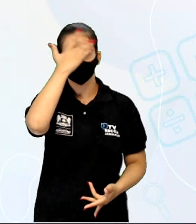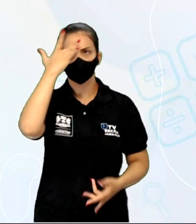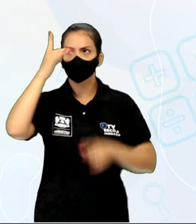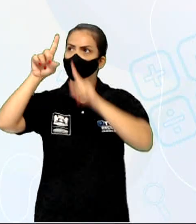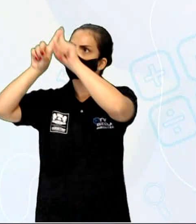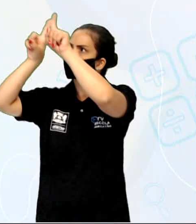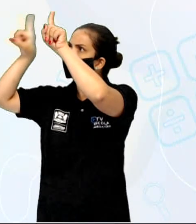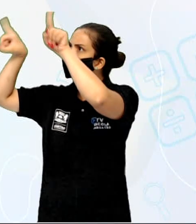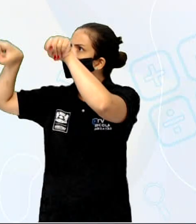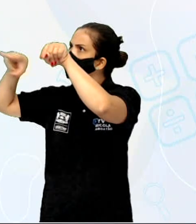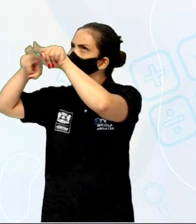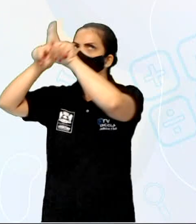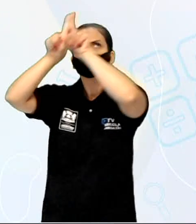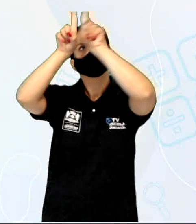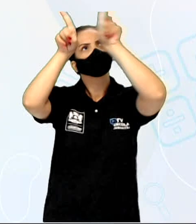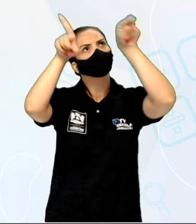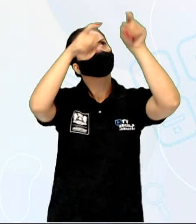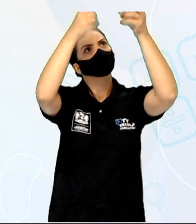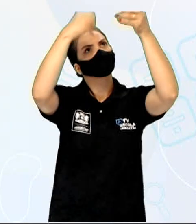quadros.